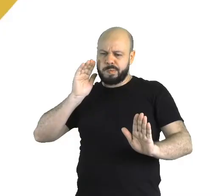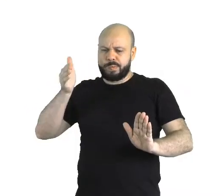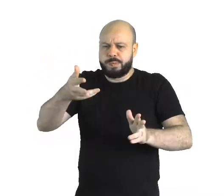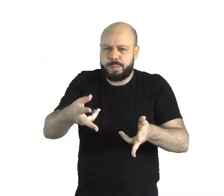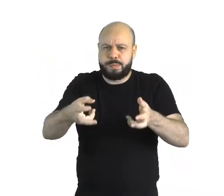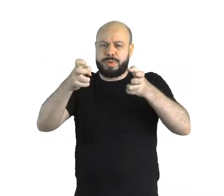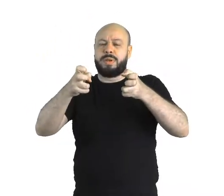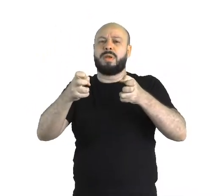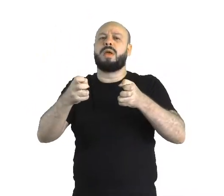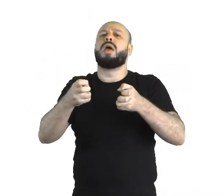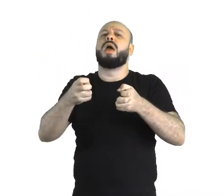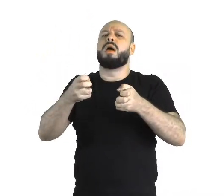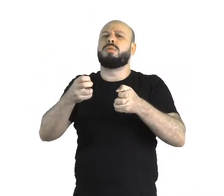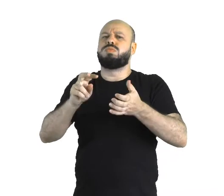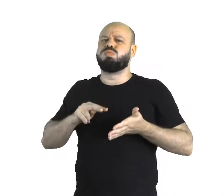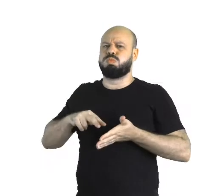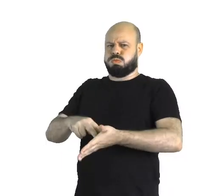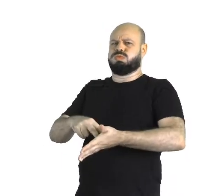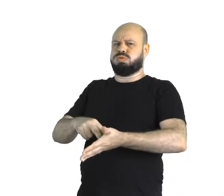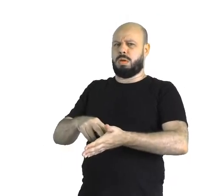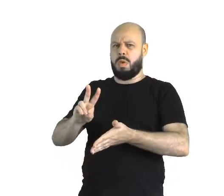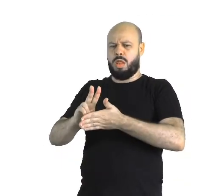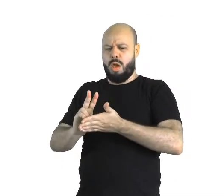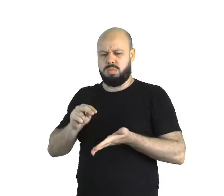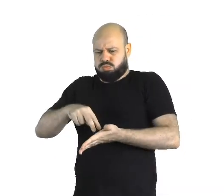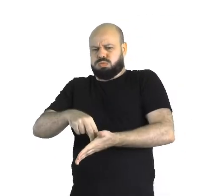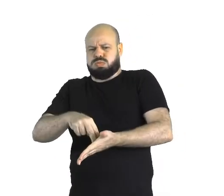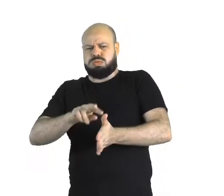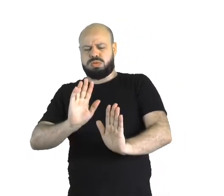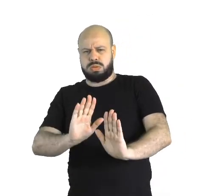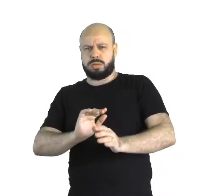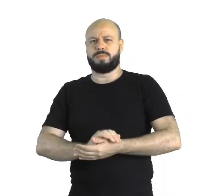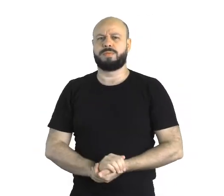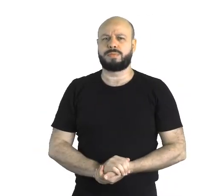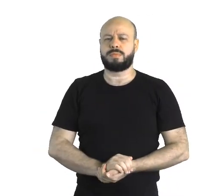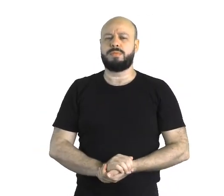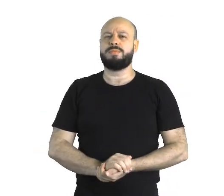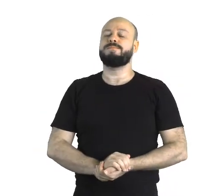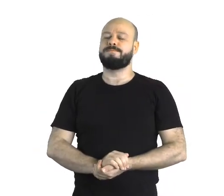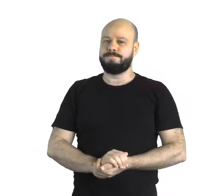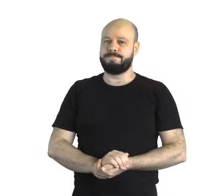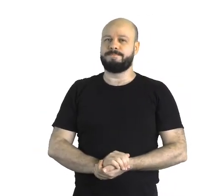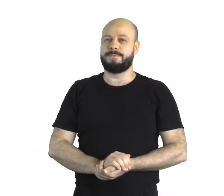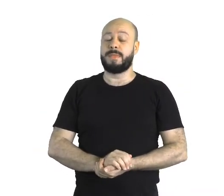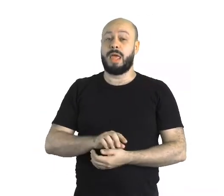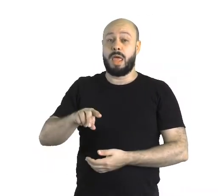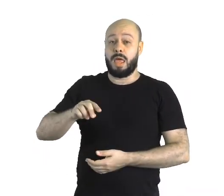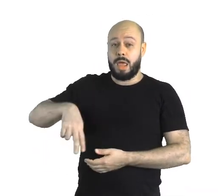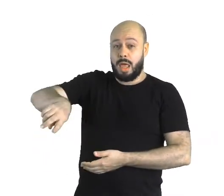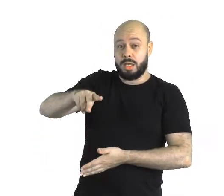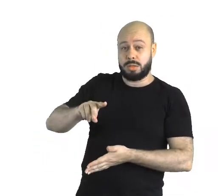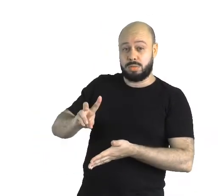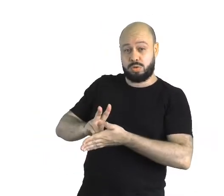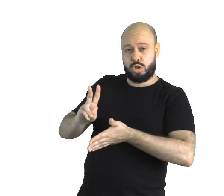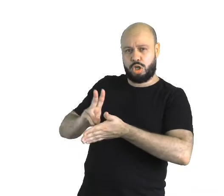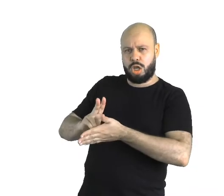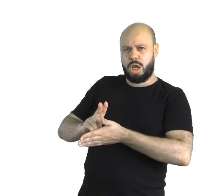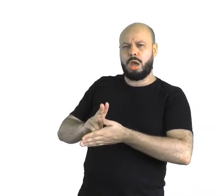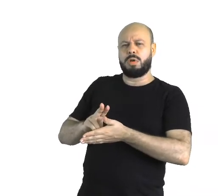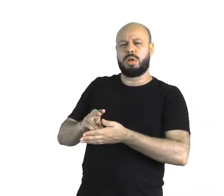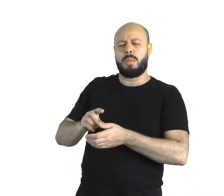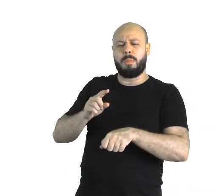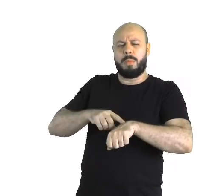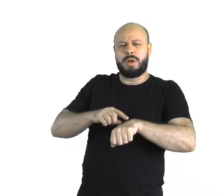resistências dos indígenas. Que, muitas das vezes, esses indígenas, quando começaram o processo de